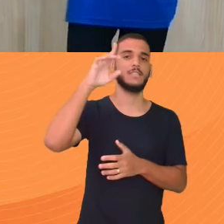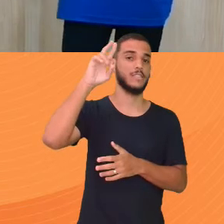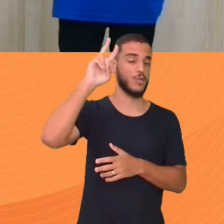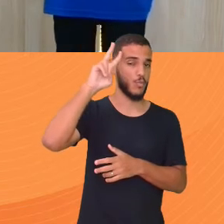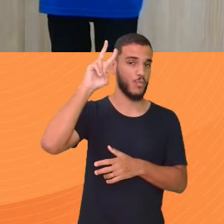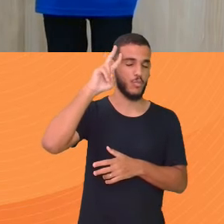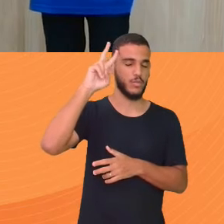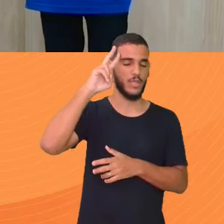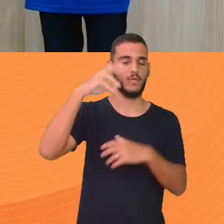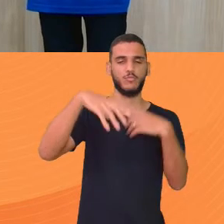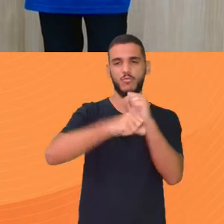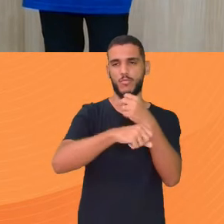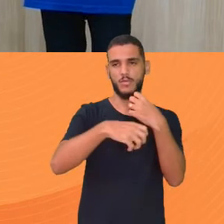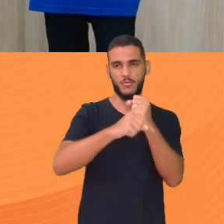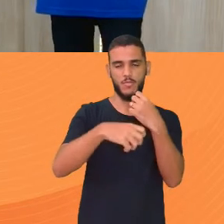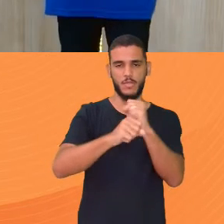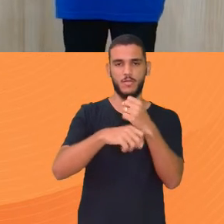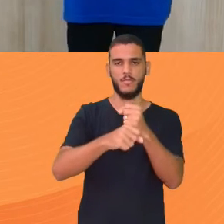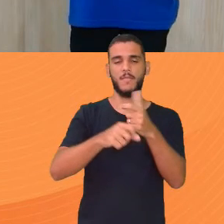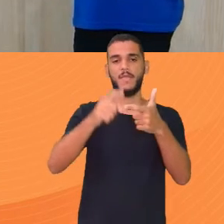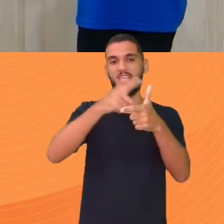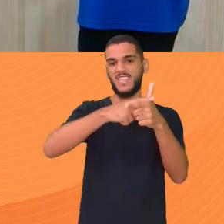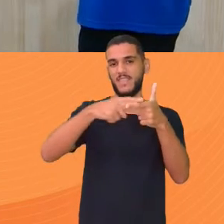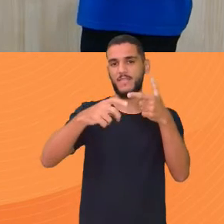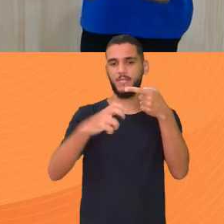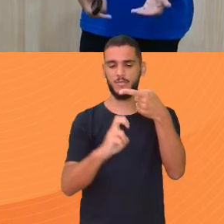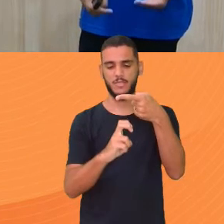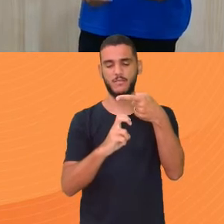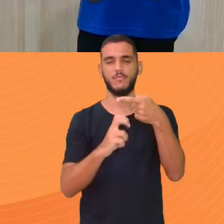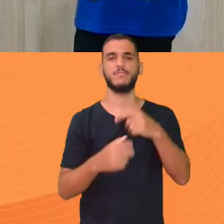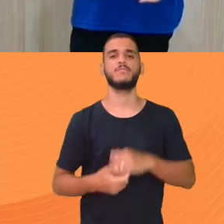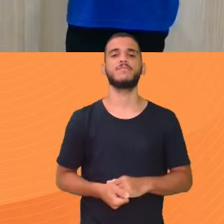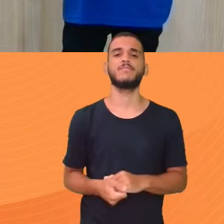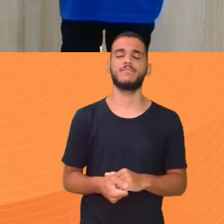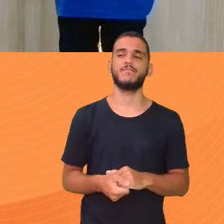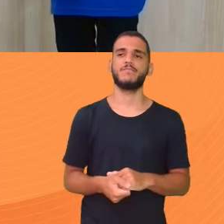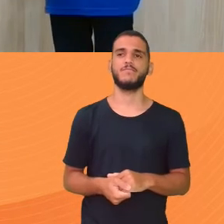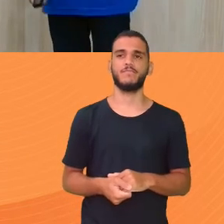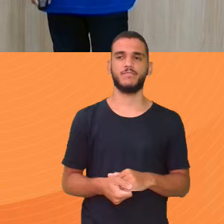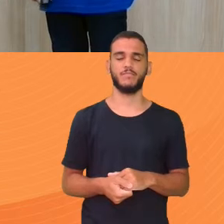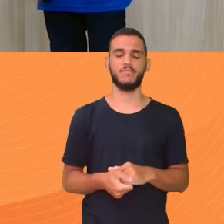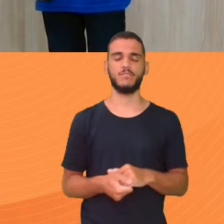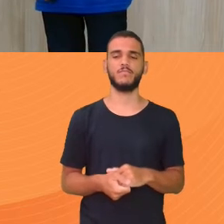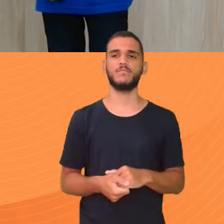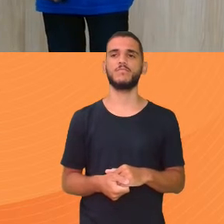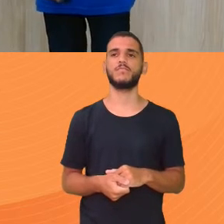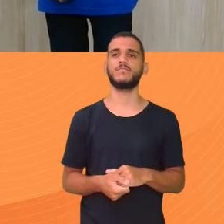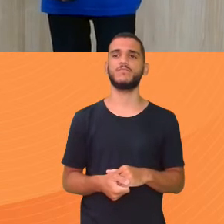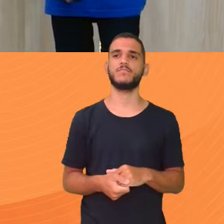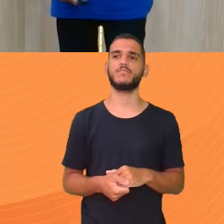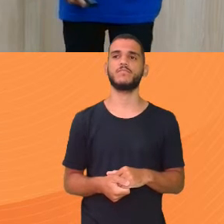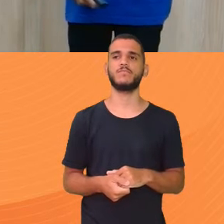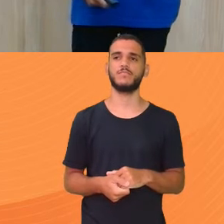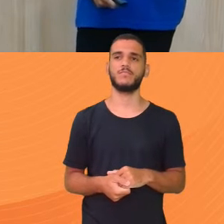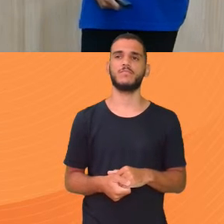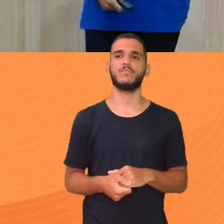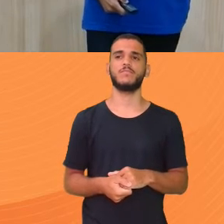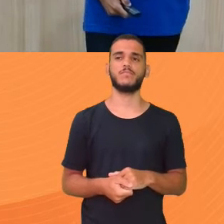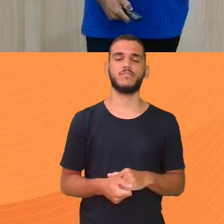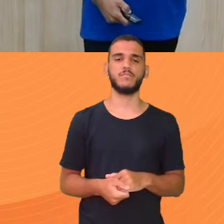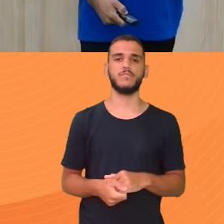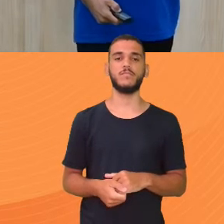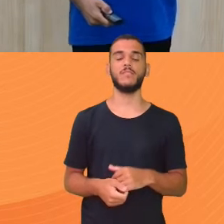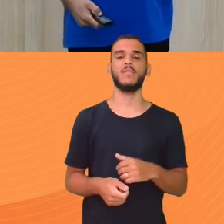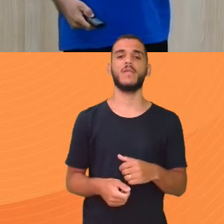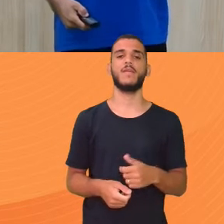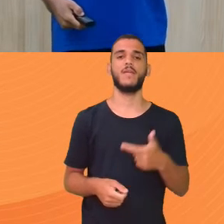sábado Domingo, segunda Somo os cinco E divide por cinco Se eu somar os cinco E dividir por cinco Somar você sabe Claro que